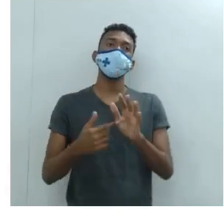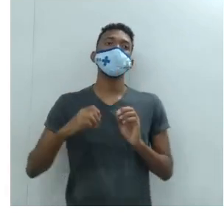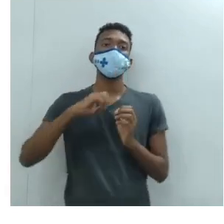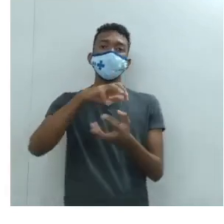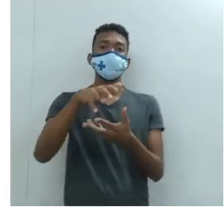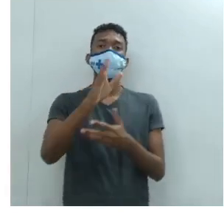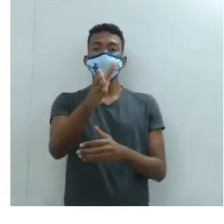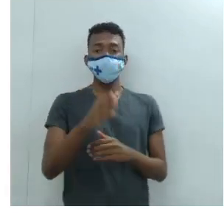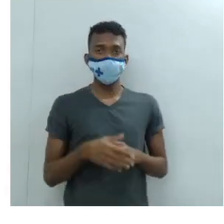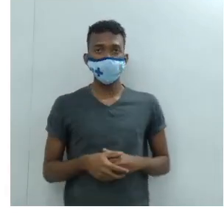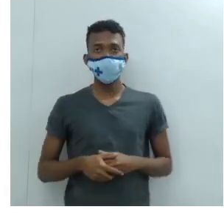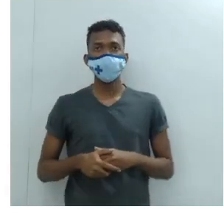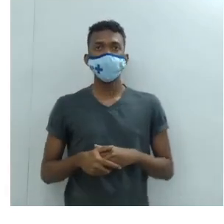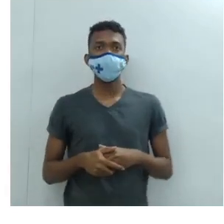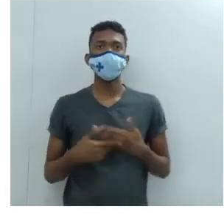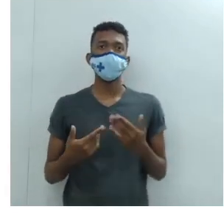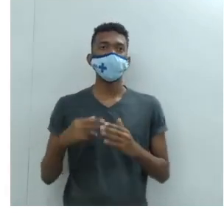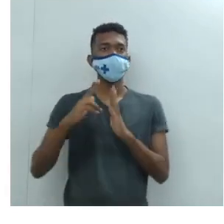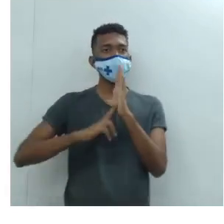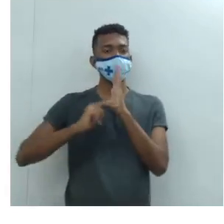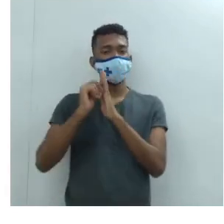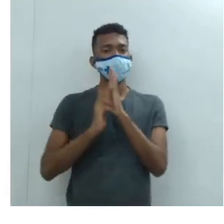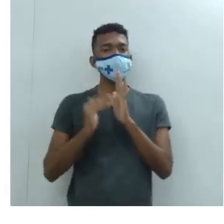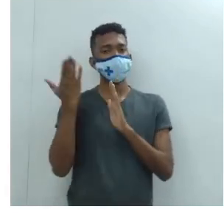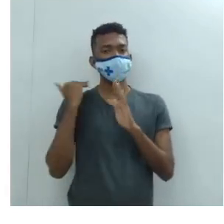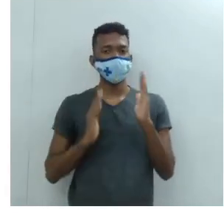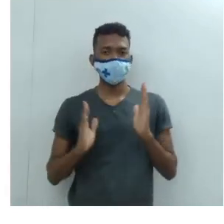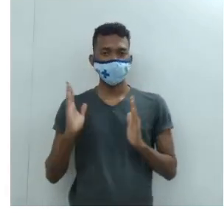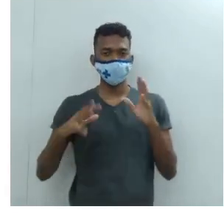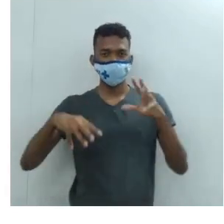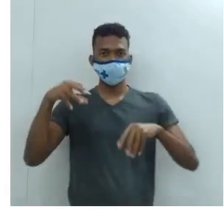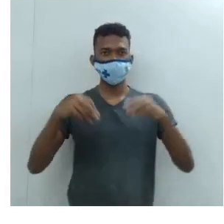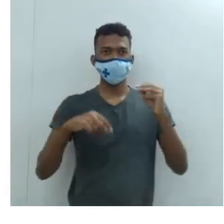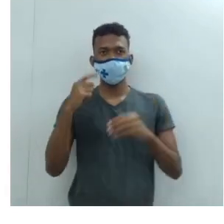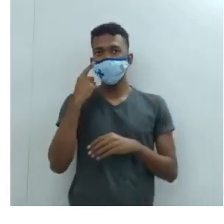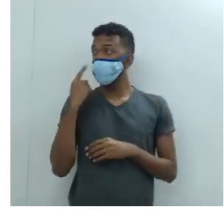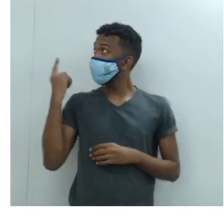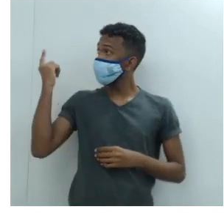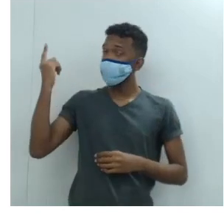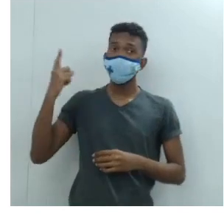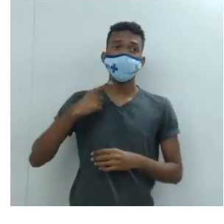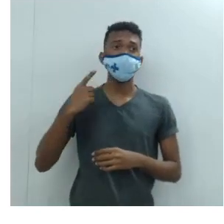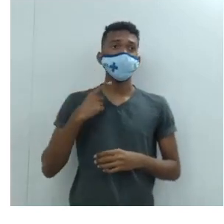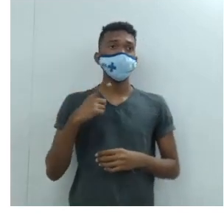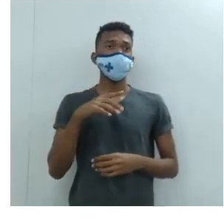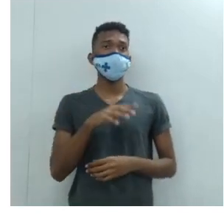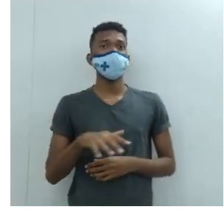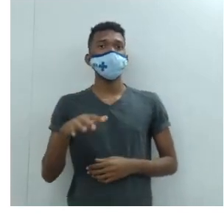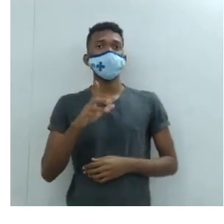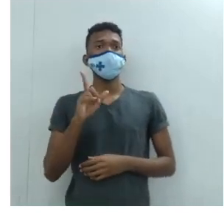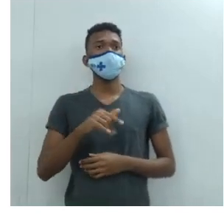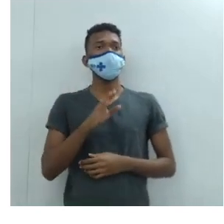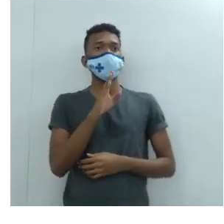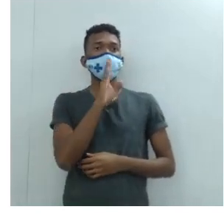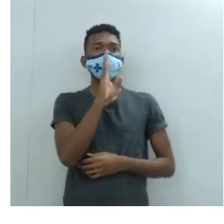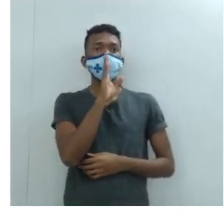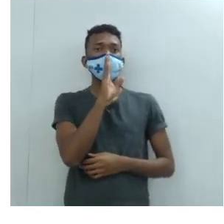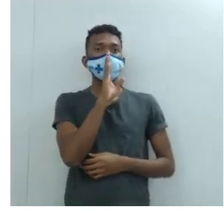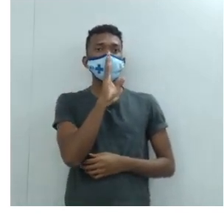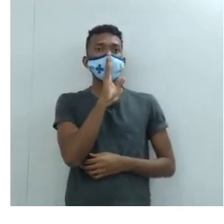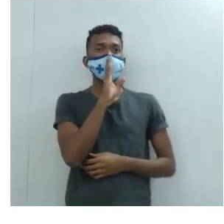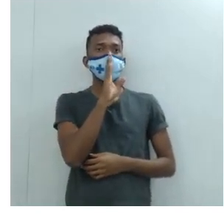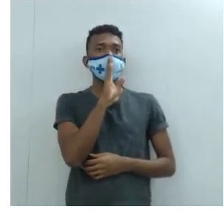Então, na pintura medieval, as segundas são estáticas e